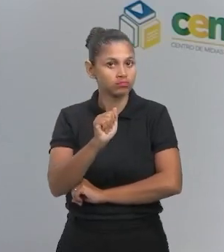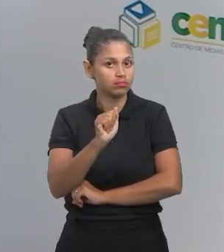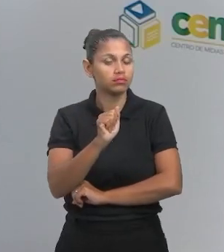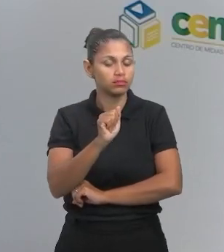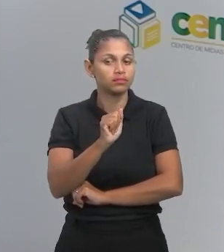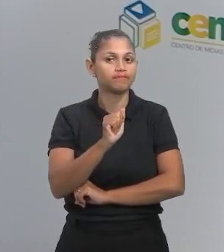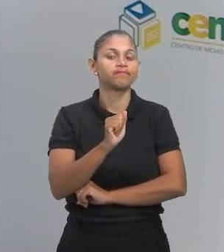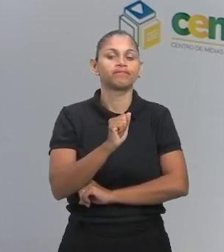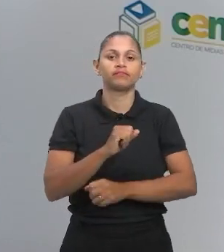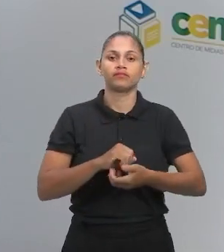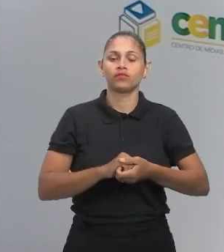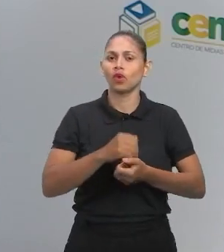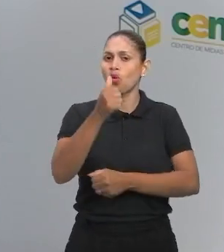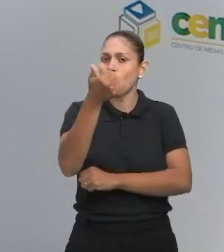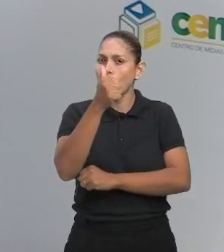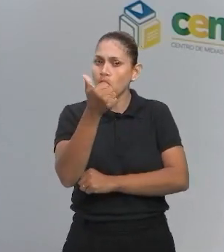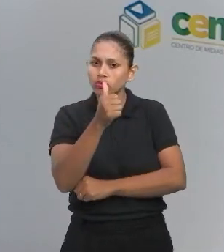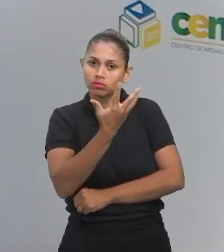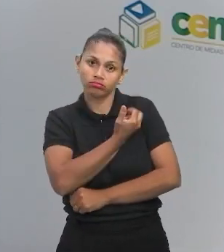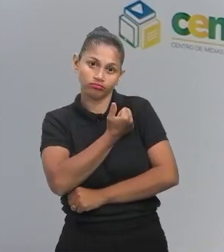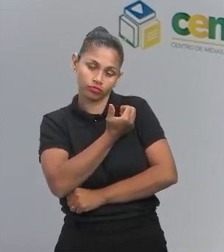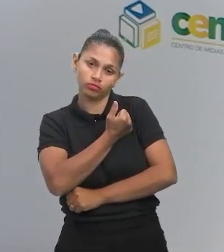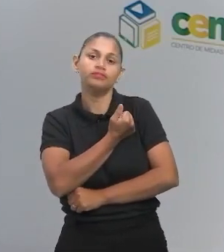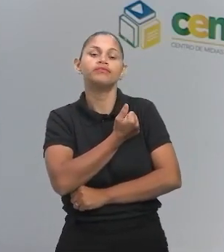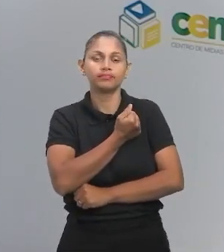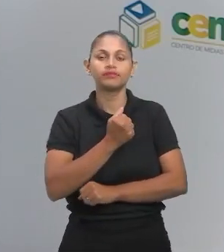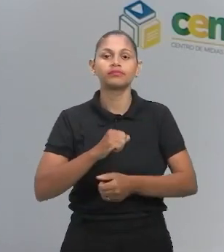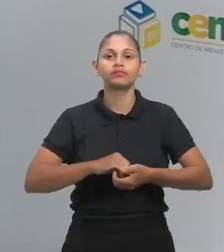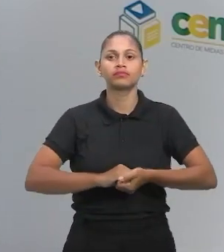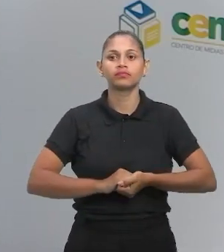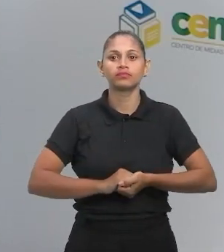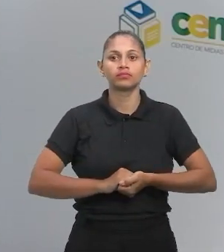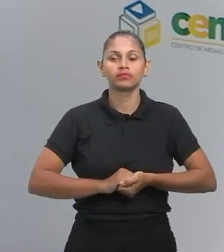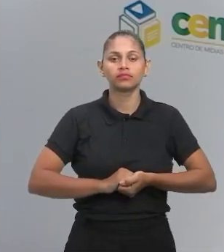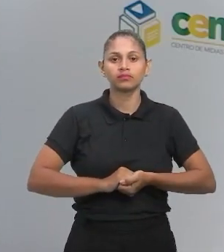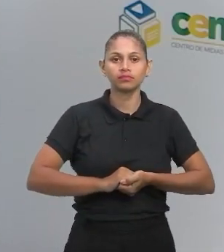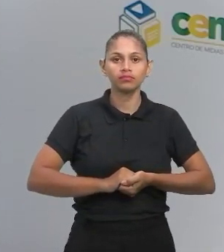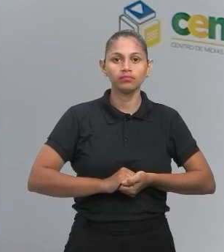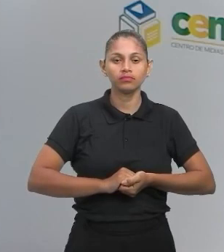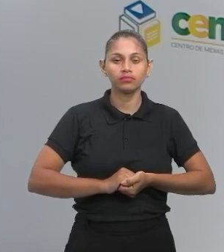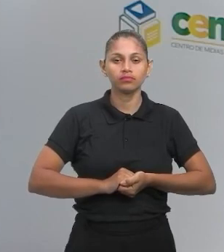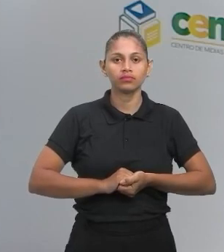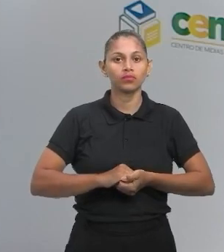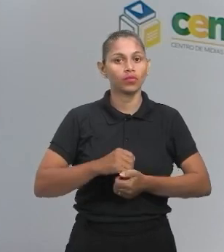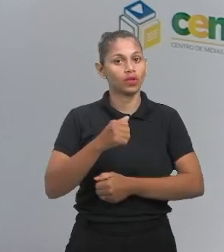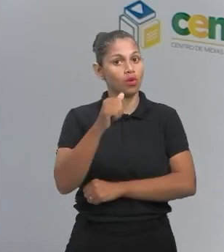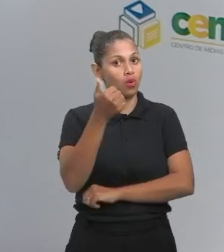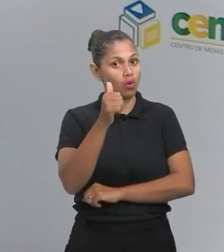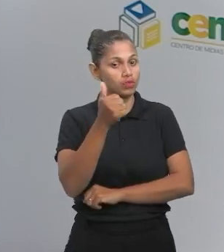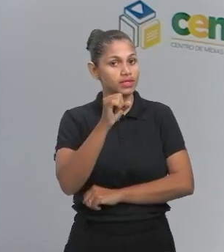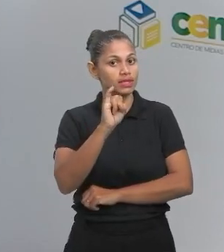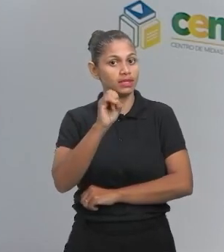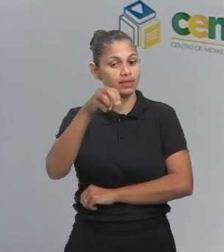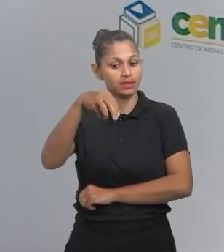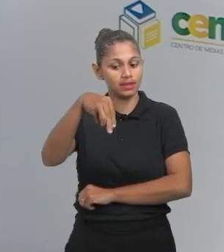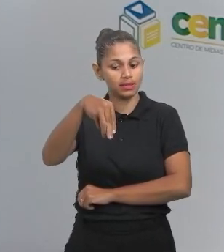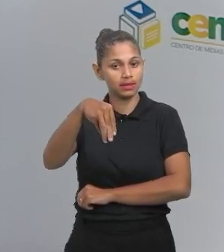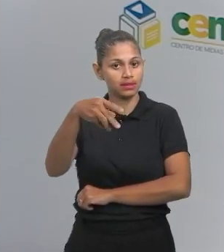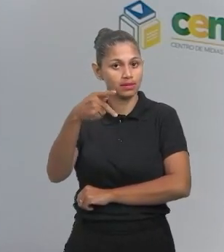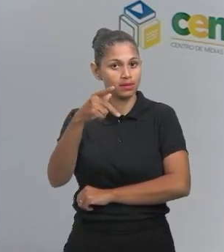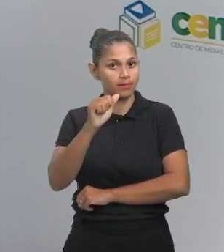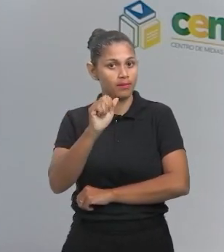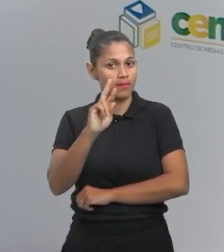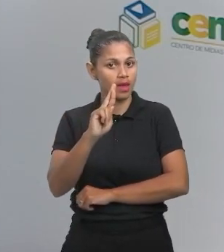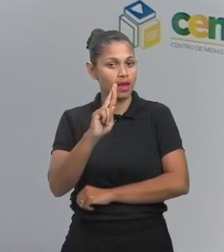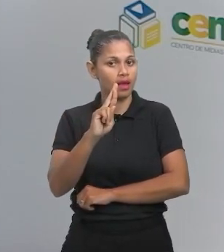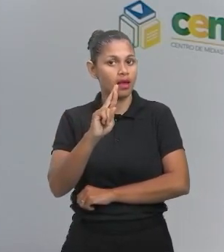pensar o seguinte, se eu tenho 11 números, 11 números quaisquer. Pega esses 11 números, é ímpar, né? 11 é ímpar. Soma mais 1 dá quanto?